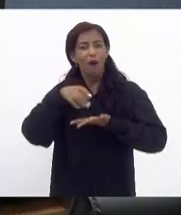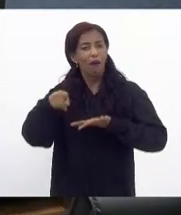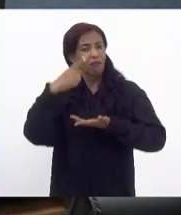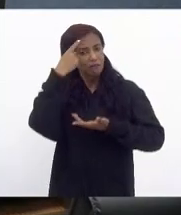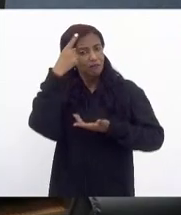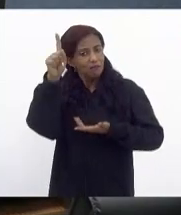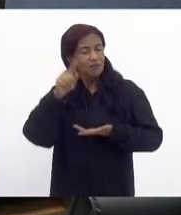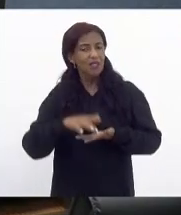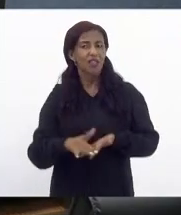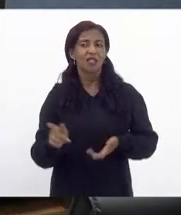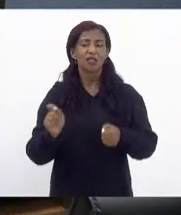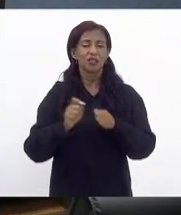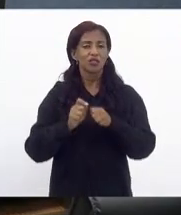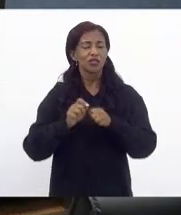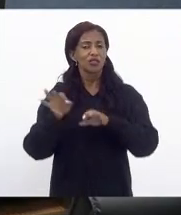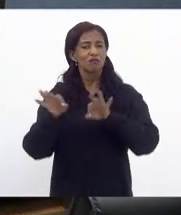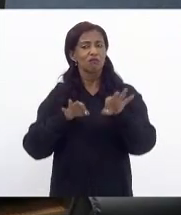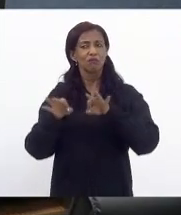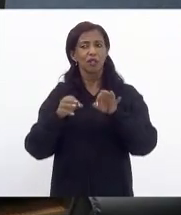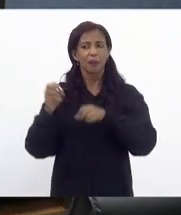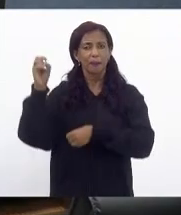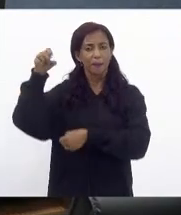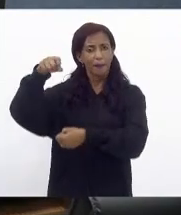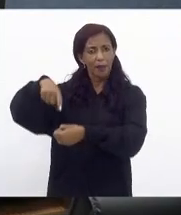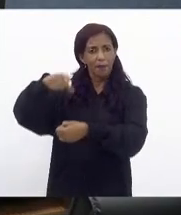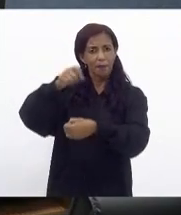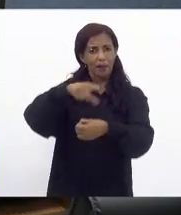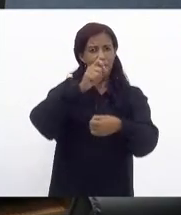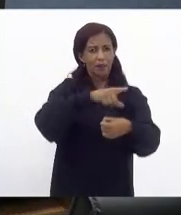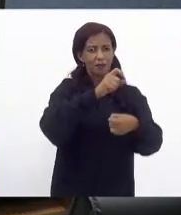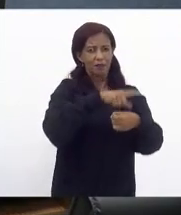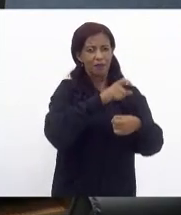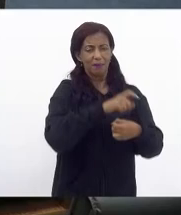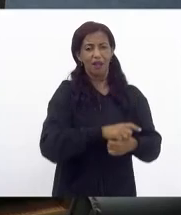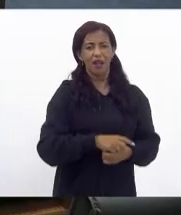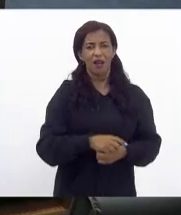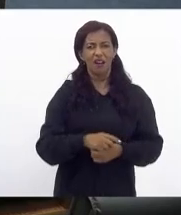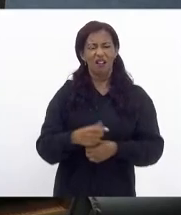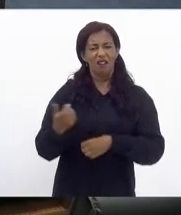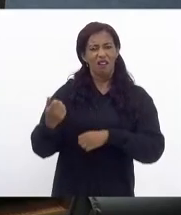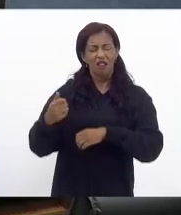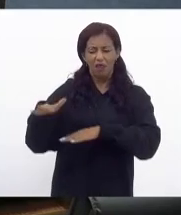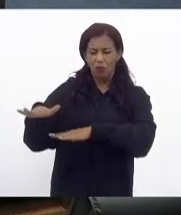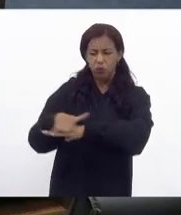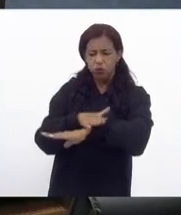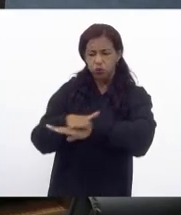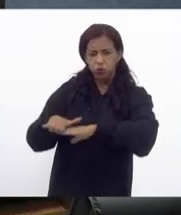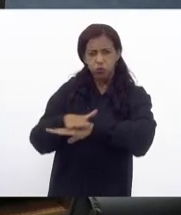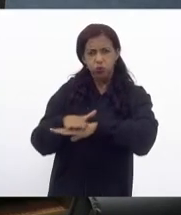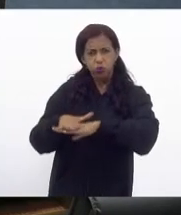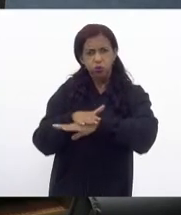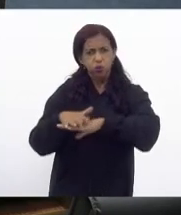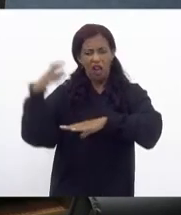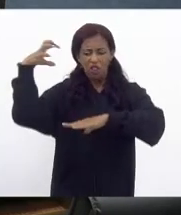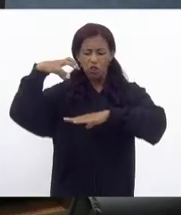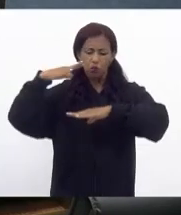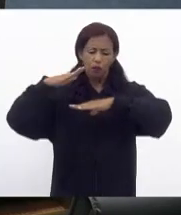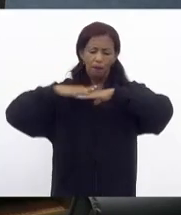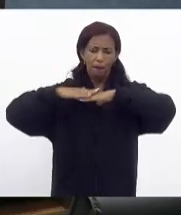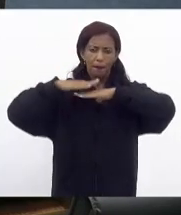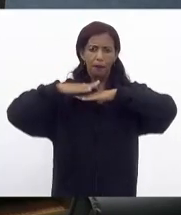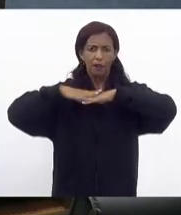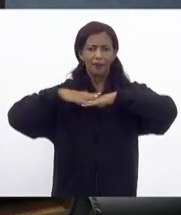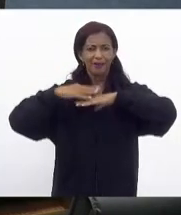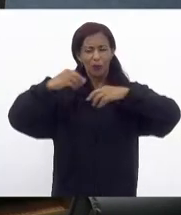ideia de plantar e não fazer tudo concreto concreto impermeabiliza a chuva não penetra